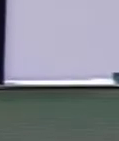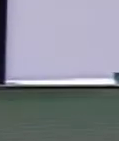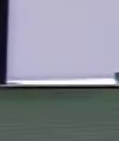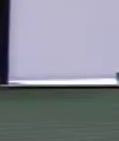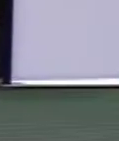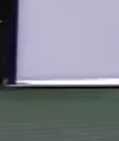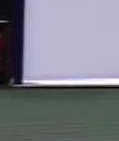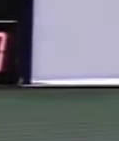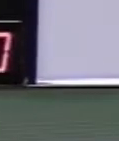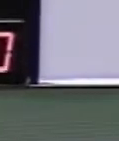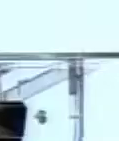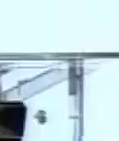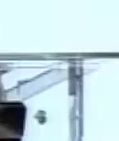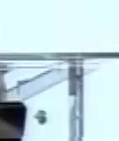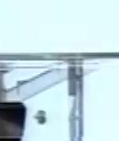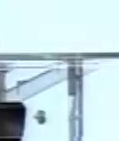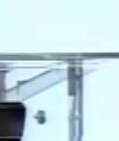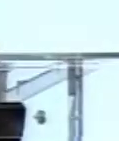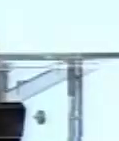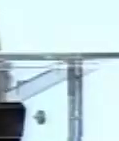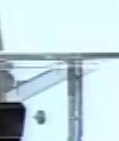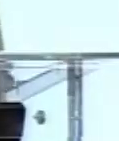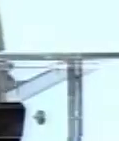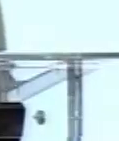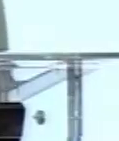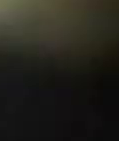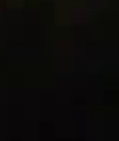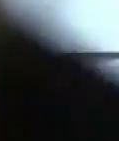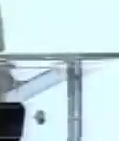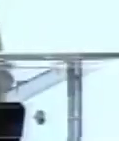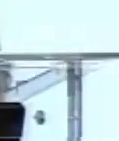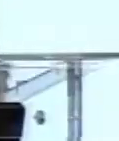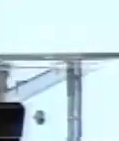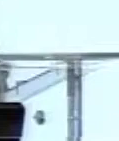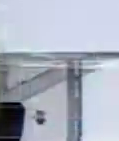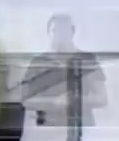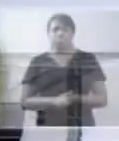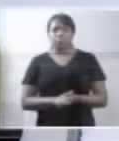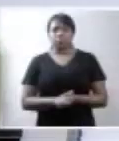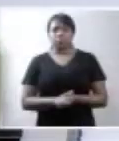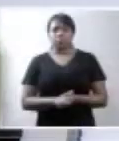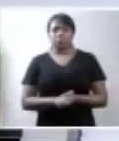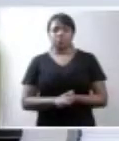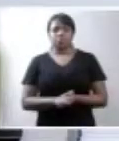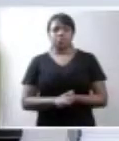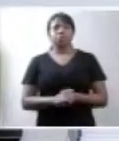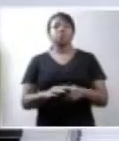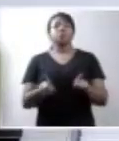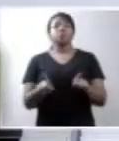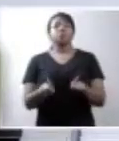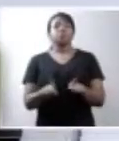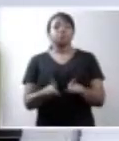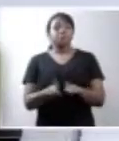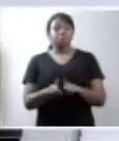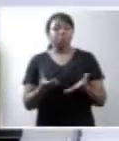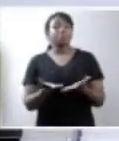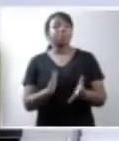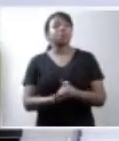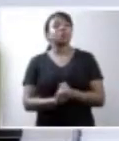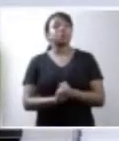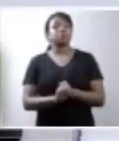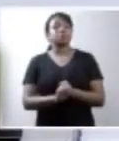Excelentíssimo senhor ministro Marco Aurélio Melo, excelentíssimo senhor subprocurador da República Mário Gize,